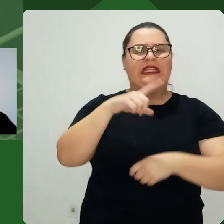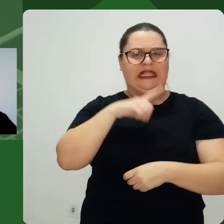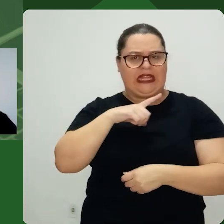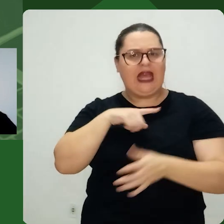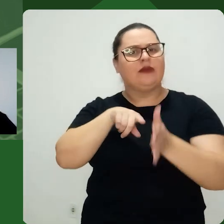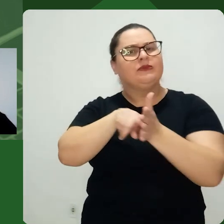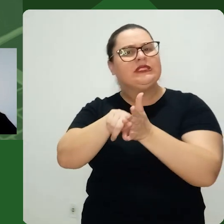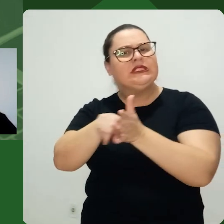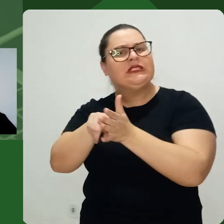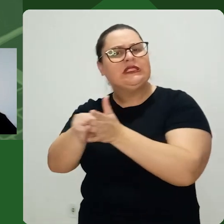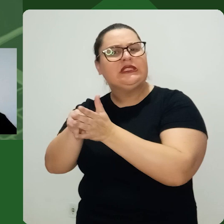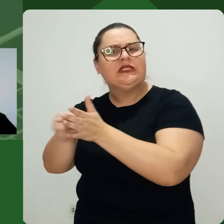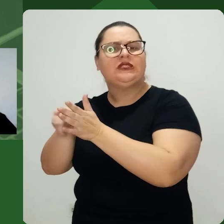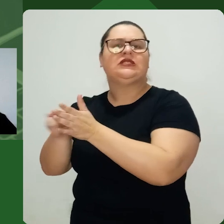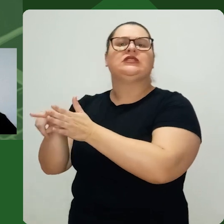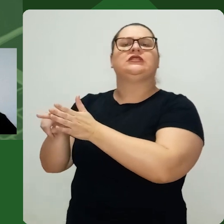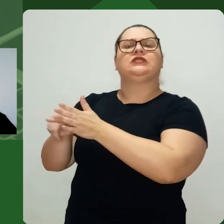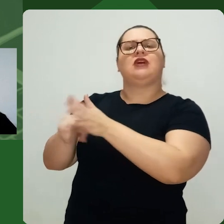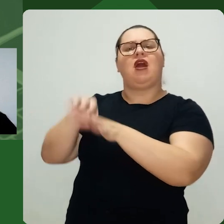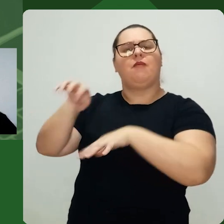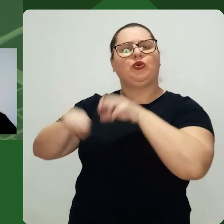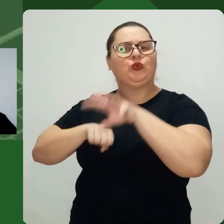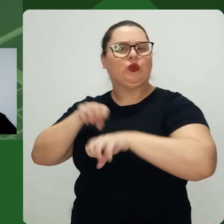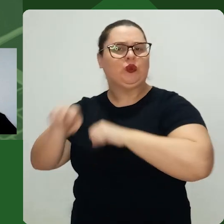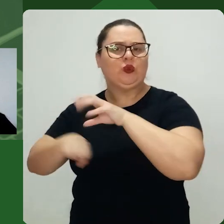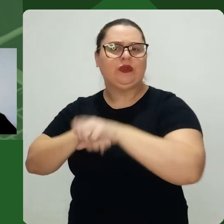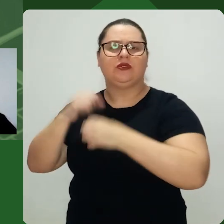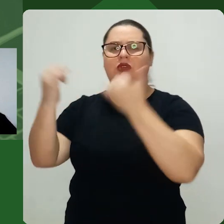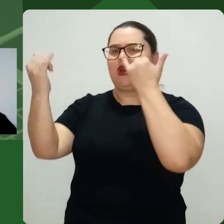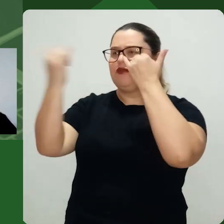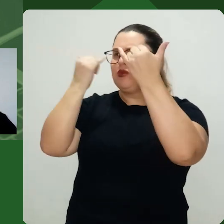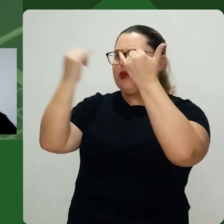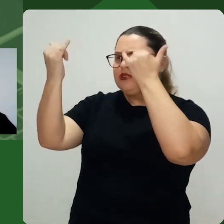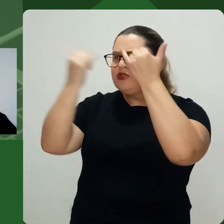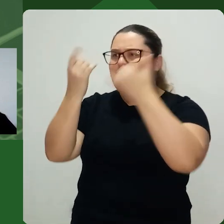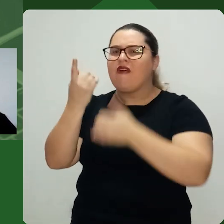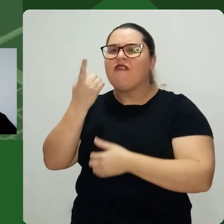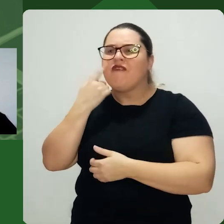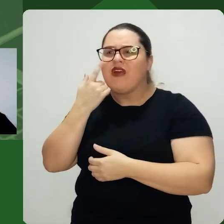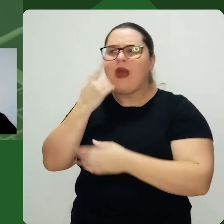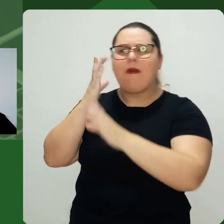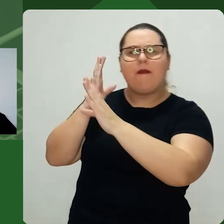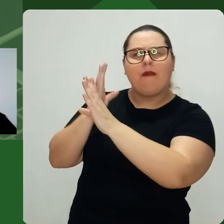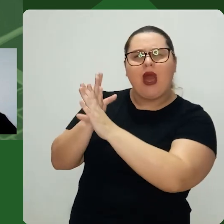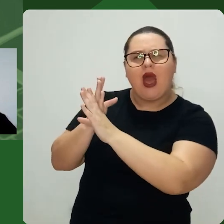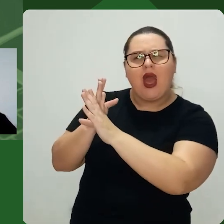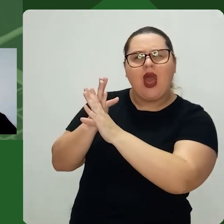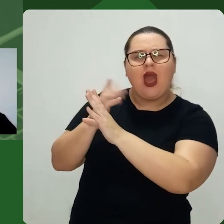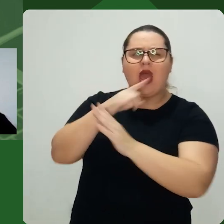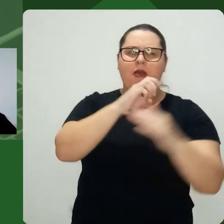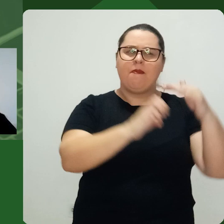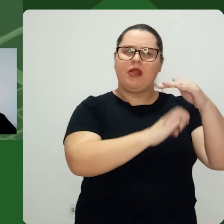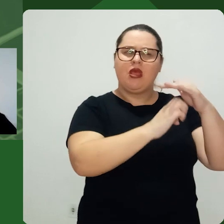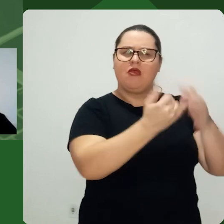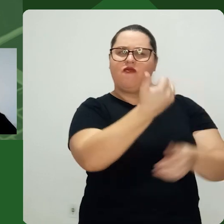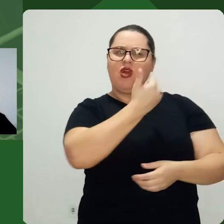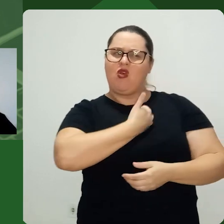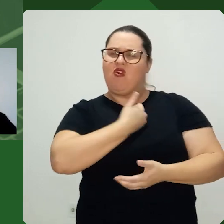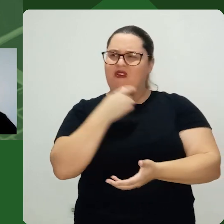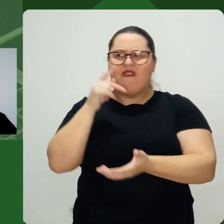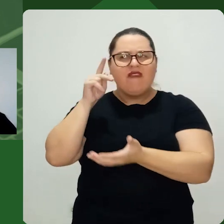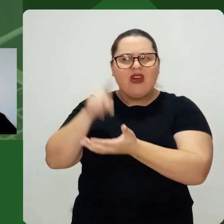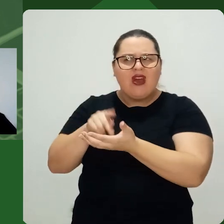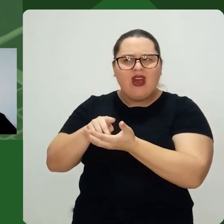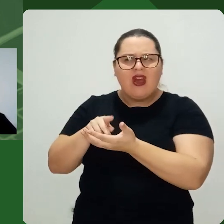têm ferramentas para buscar informações, né? Para verificar se o argumento de determinada empresa